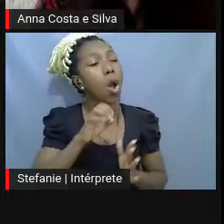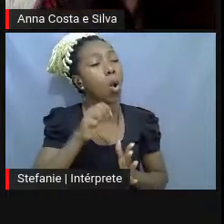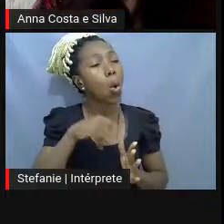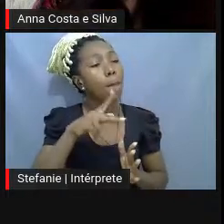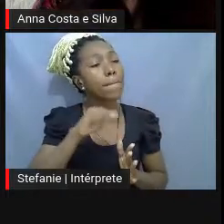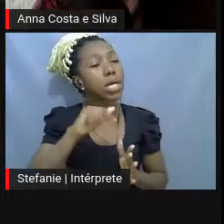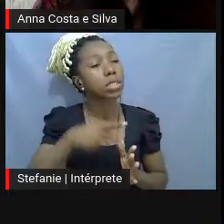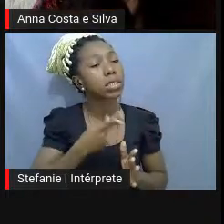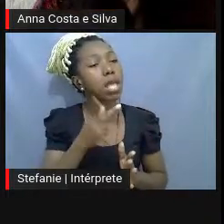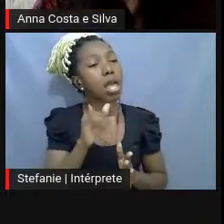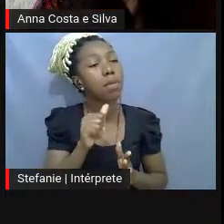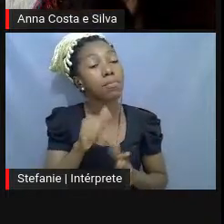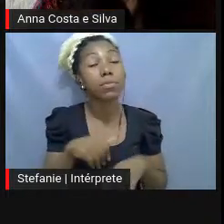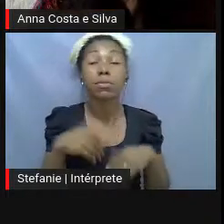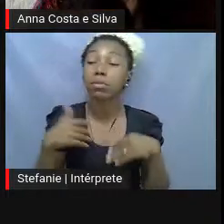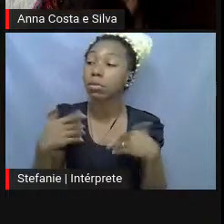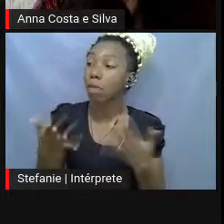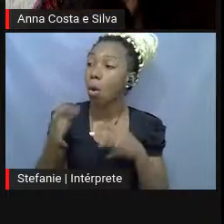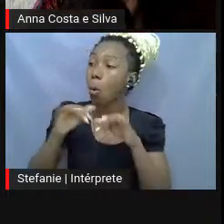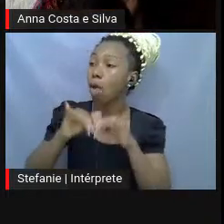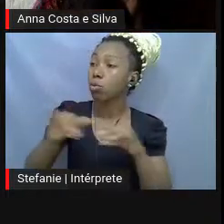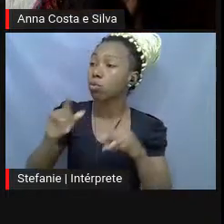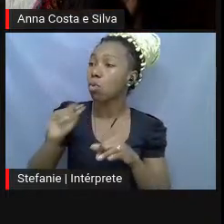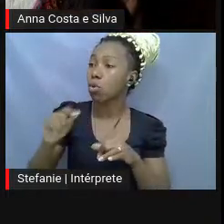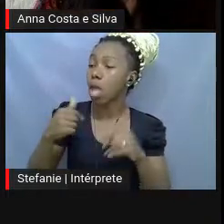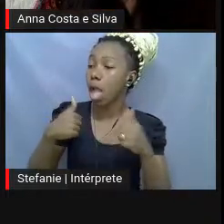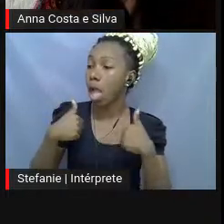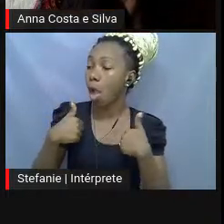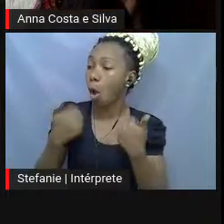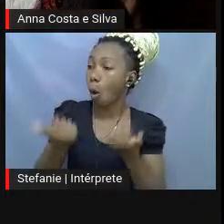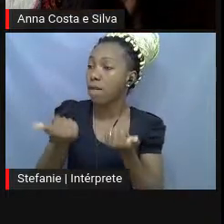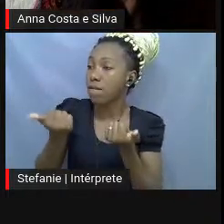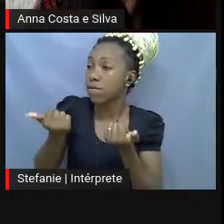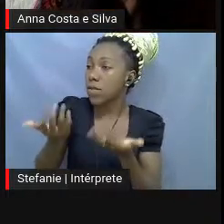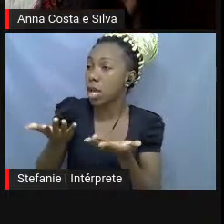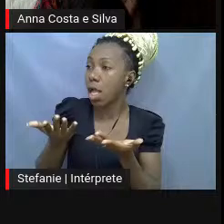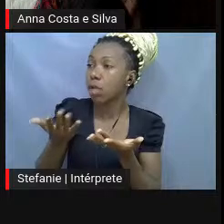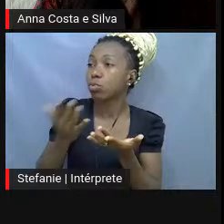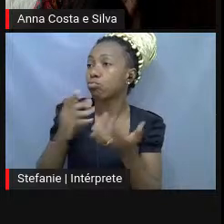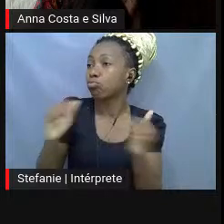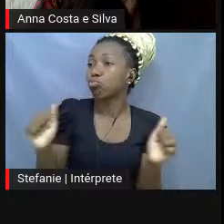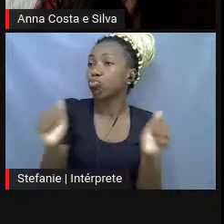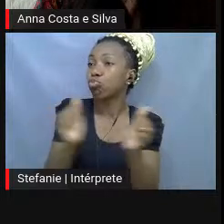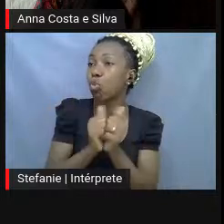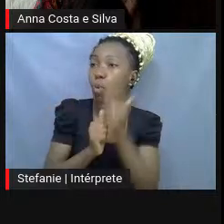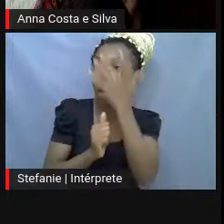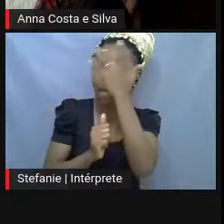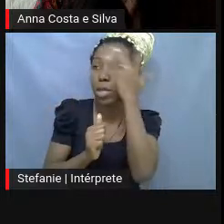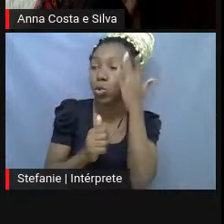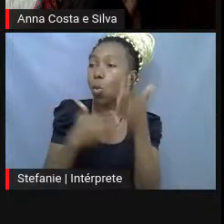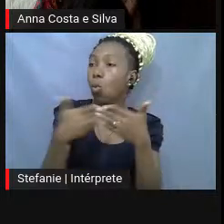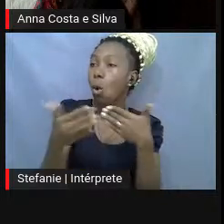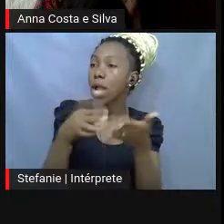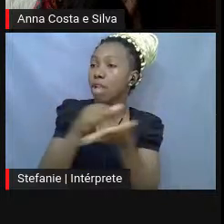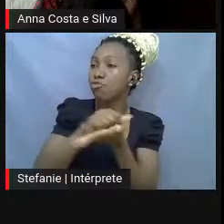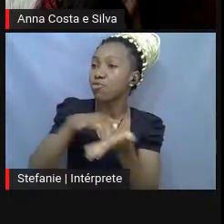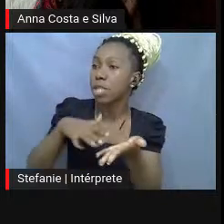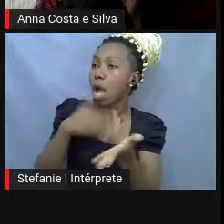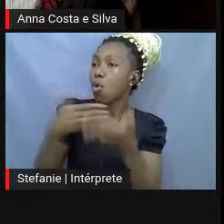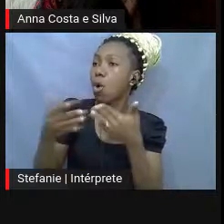É. O anúncio é assim. Ofereço companhia para qualquer pessoa, qualquer atividade e horário.